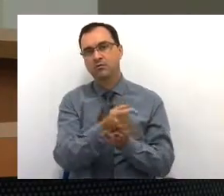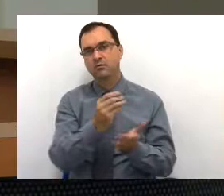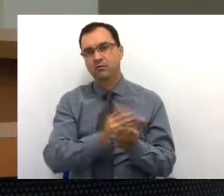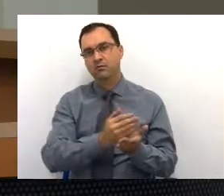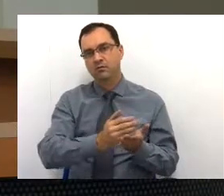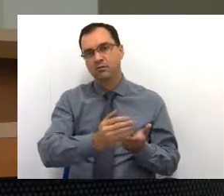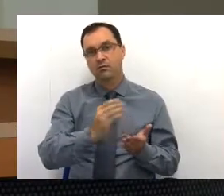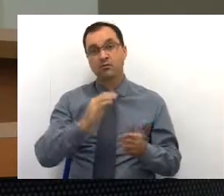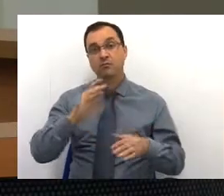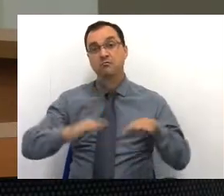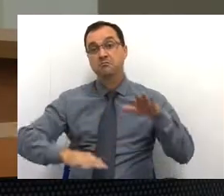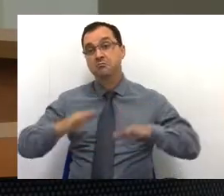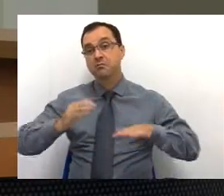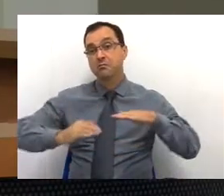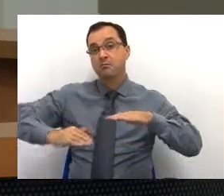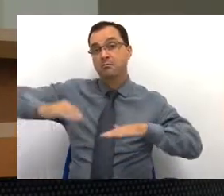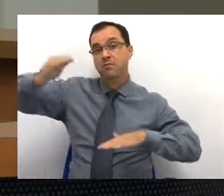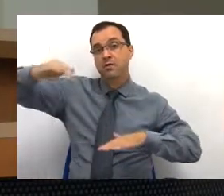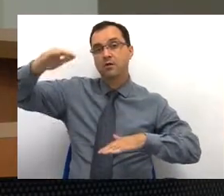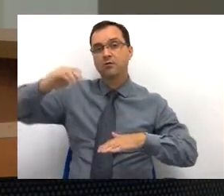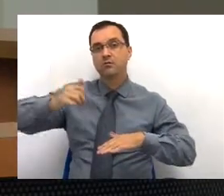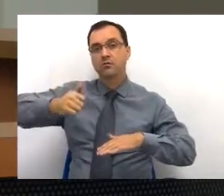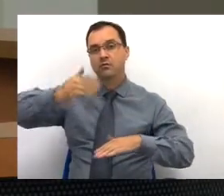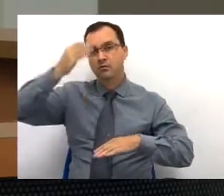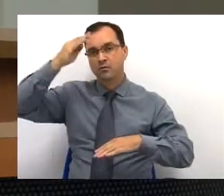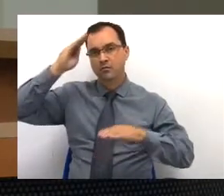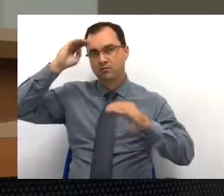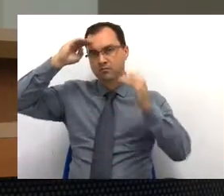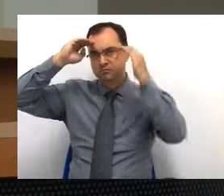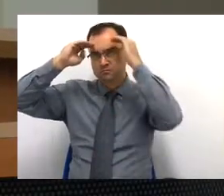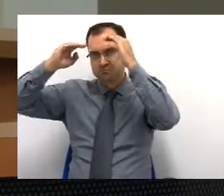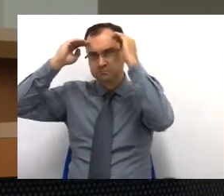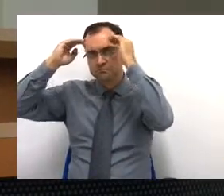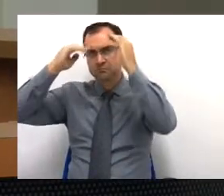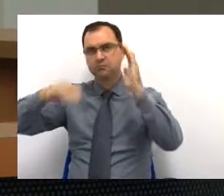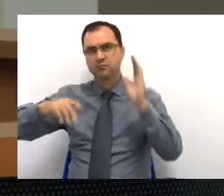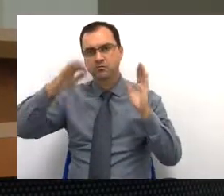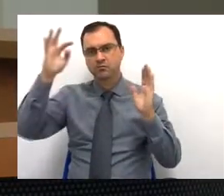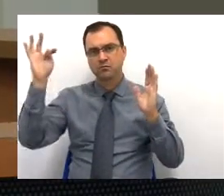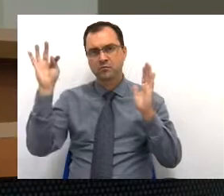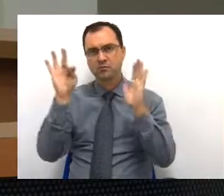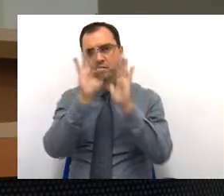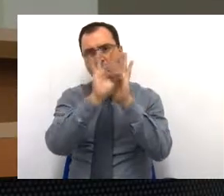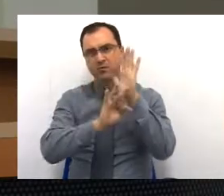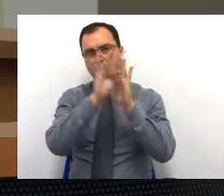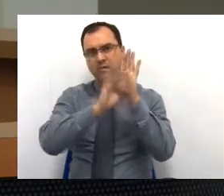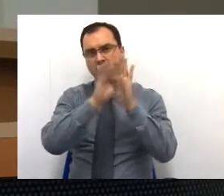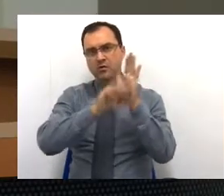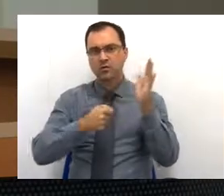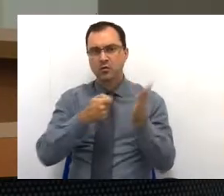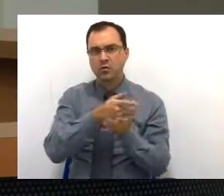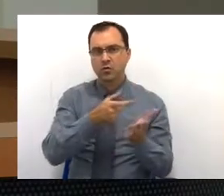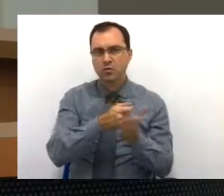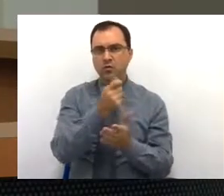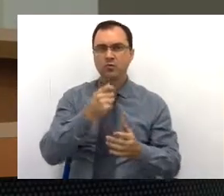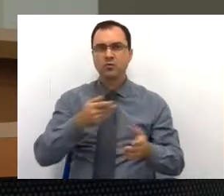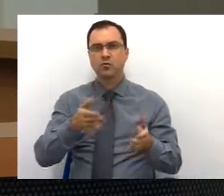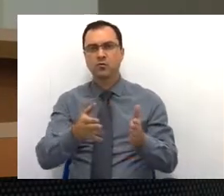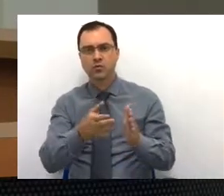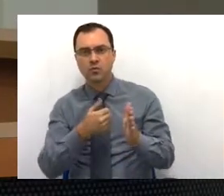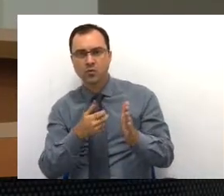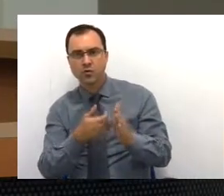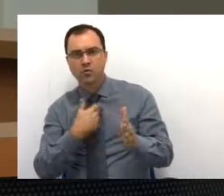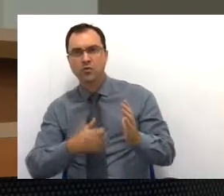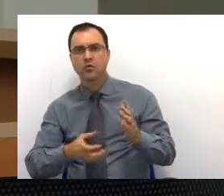são as maiores, né? Entre obrigações tributárias, subvenção sociais, contribuição, material de consumo,